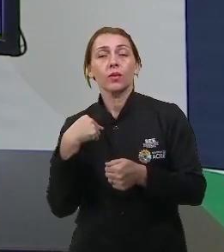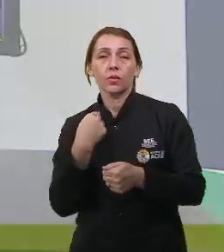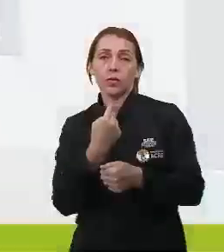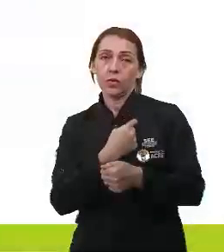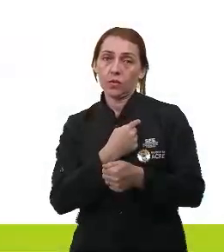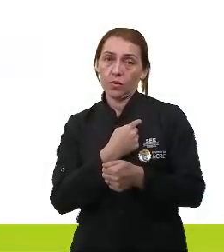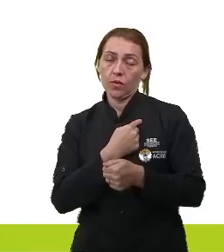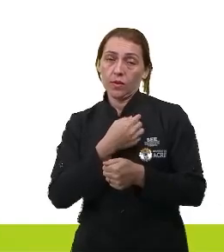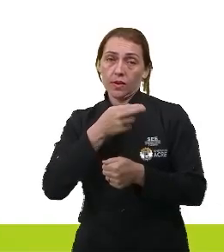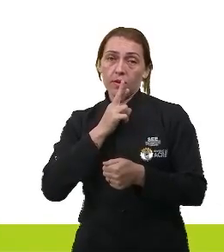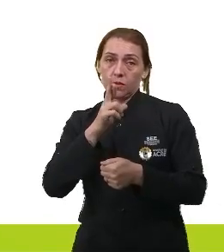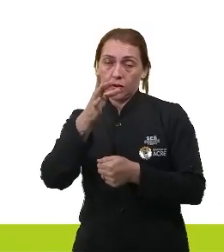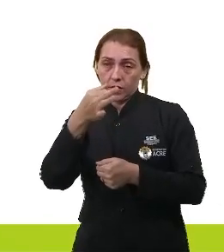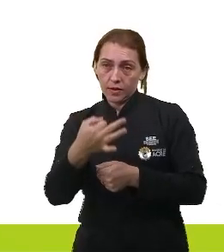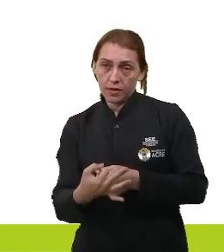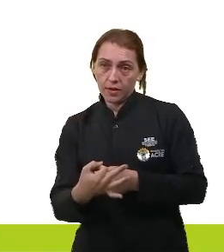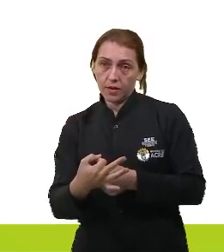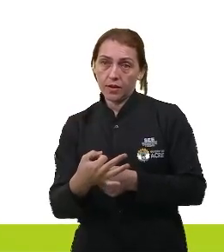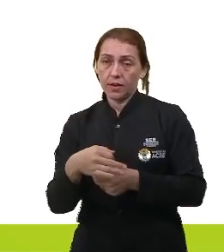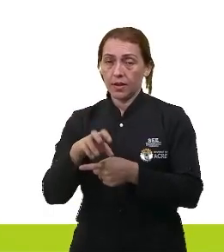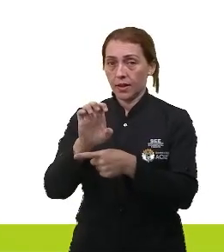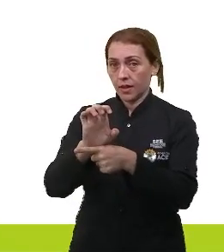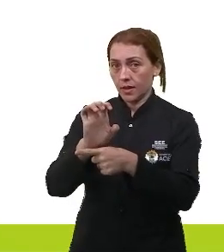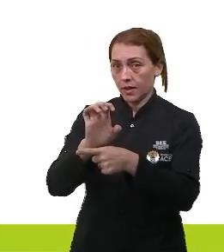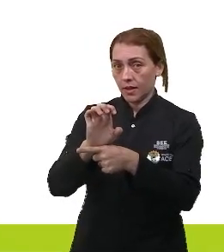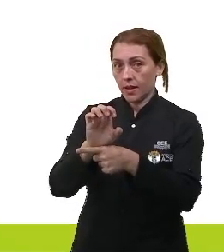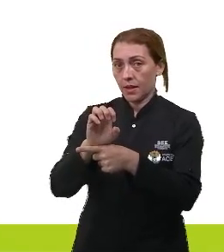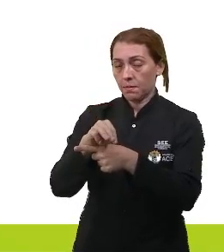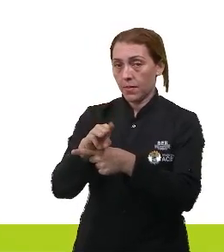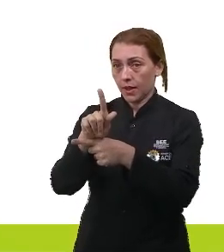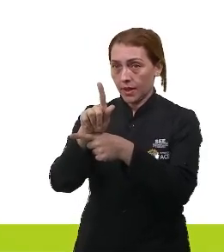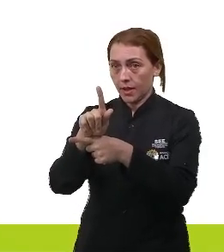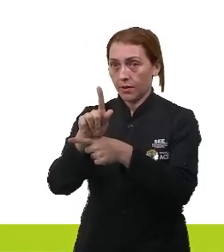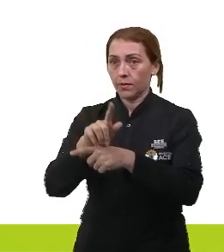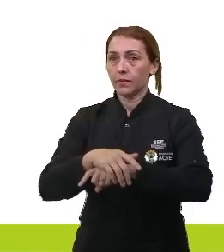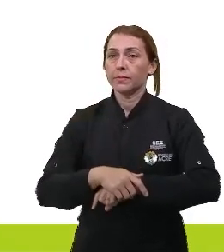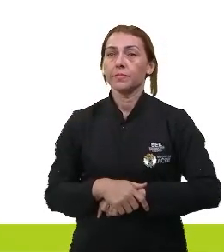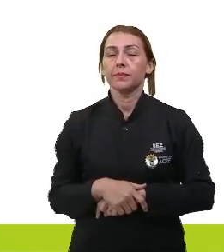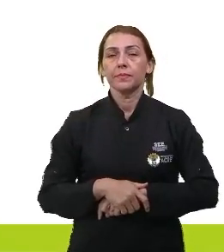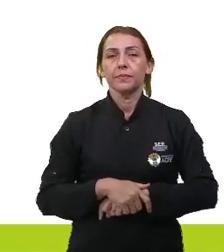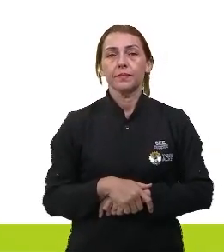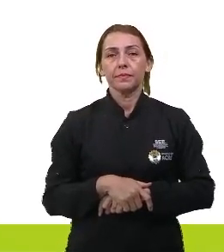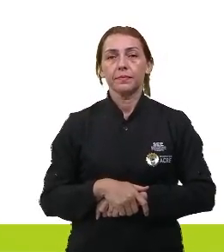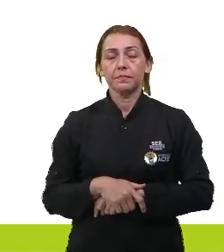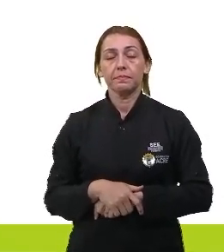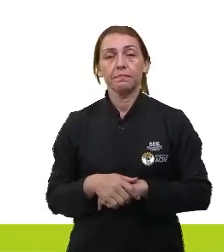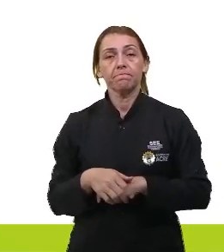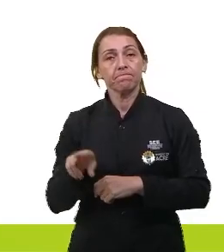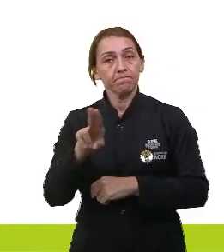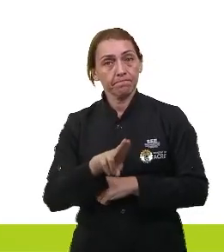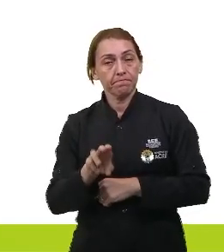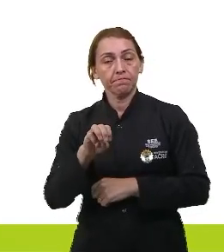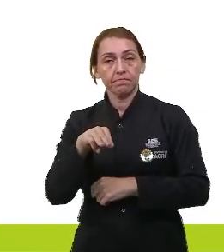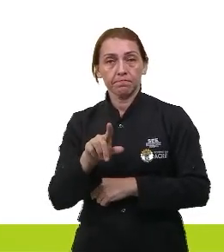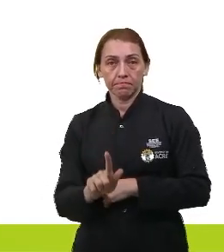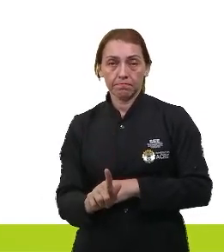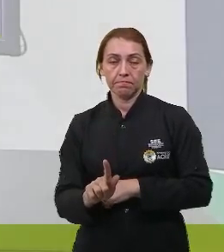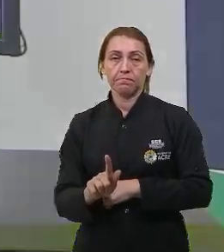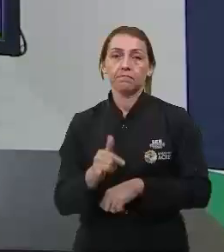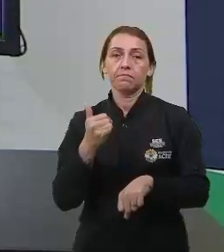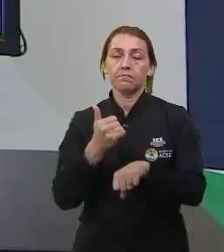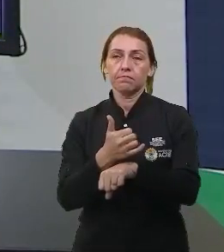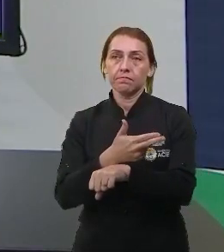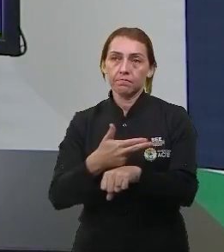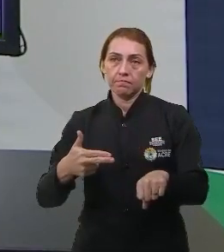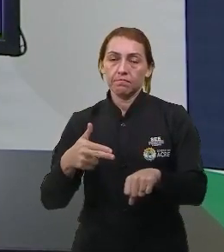gabarito seja aqui, letra E, magnésio. Então, eu devo utilizar o magnésio como metal de